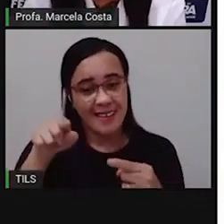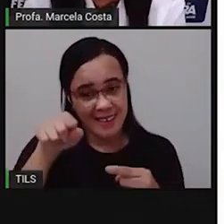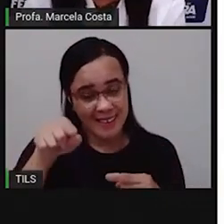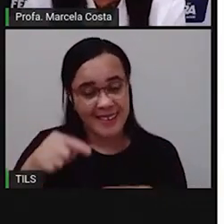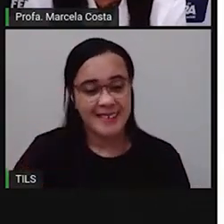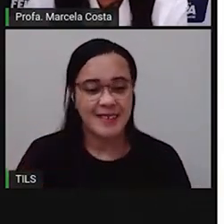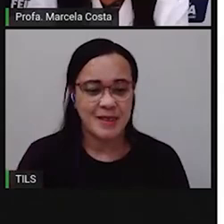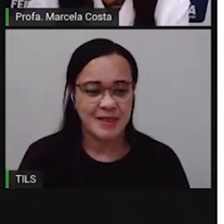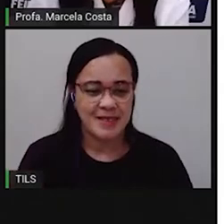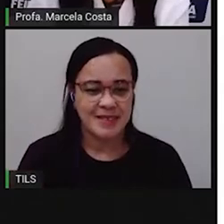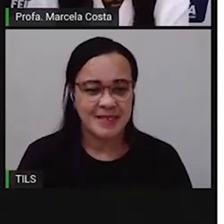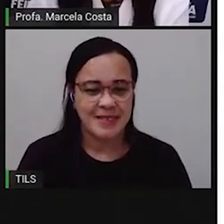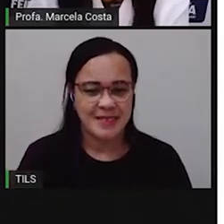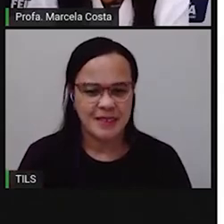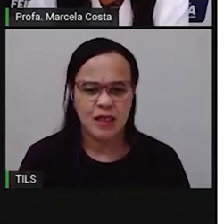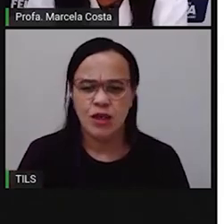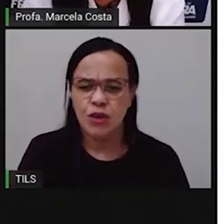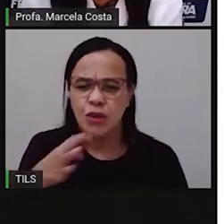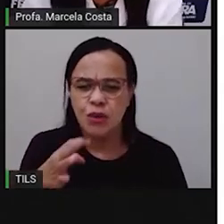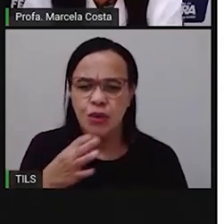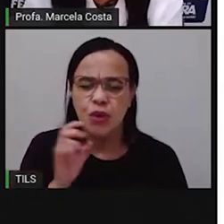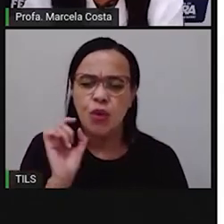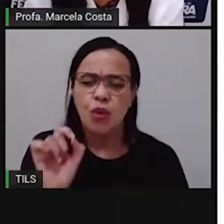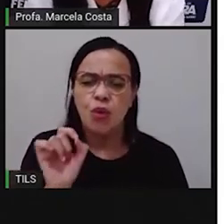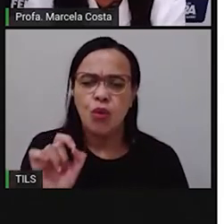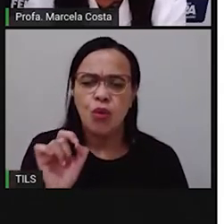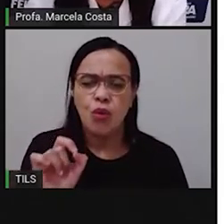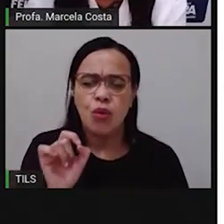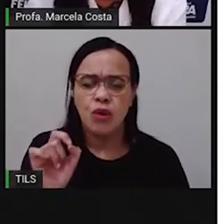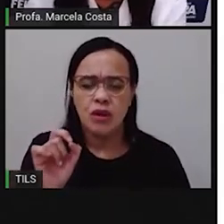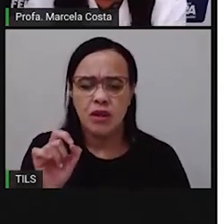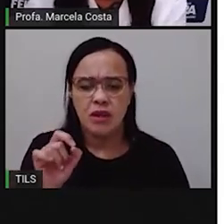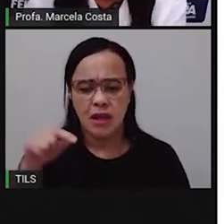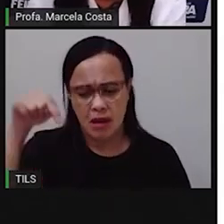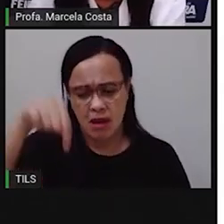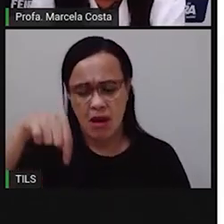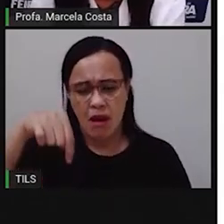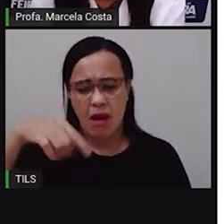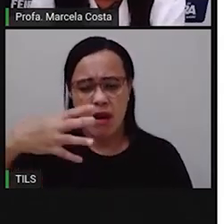O que é que você conhece da nossa cidade?